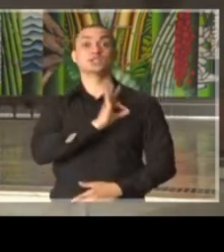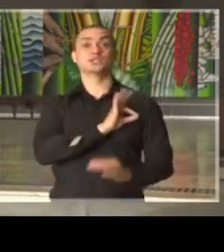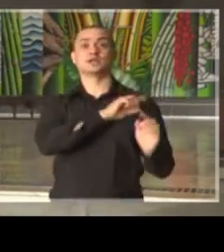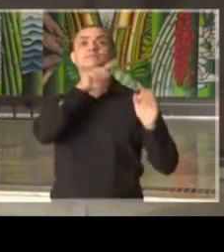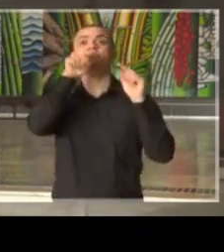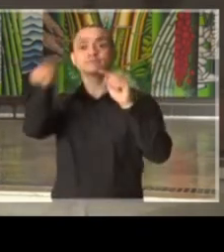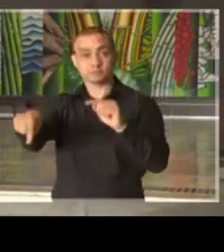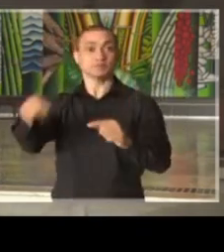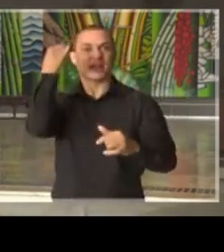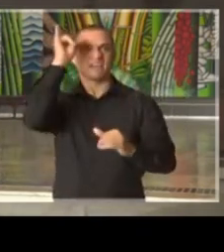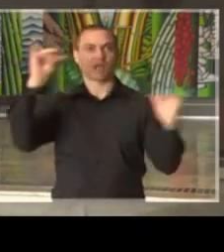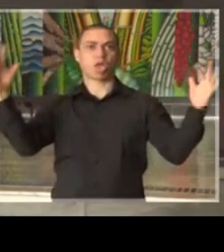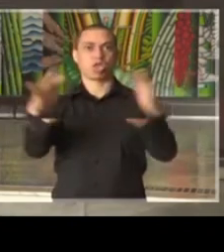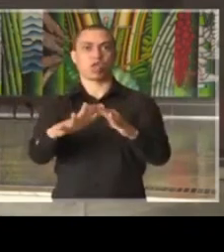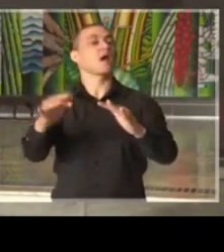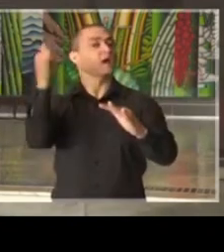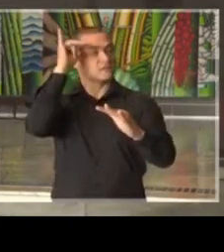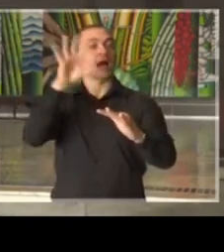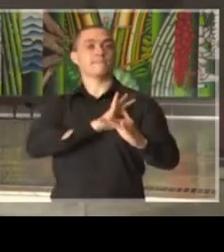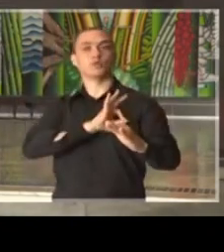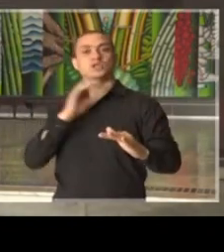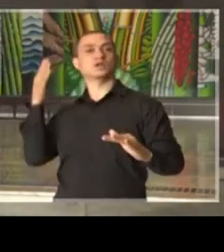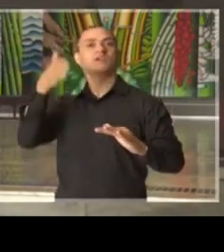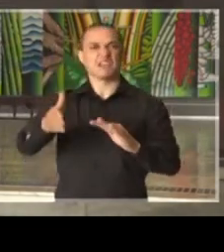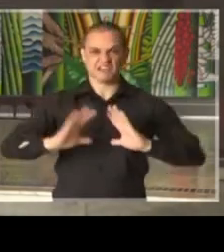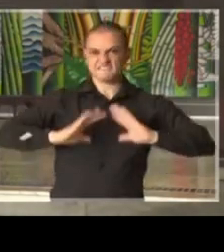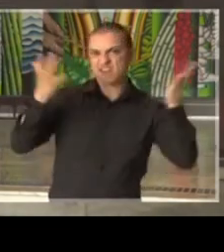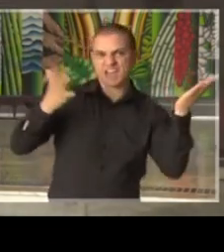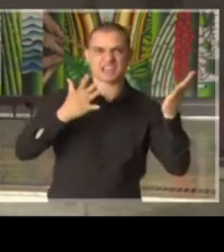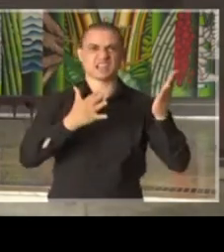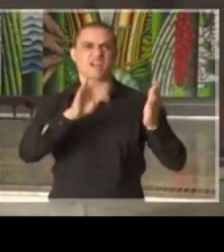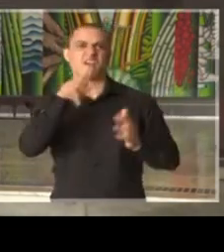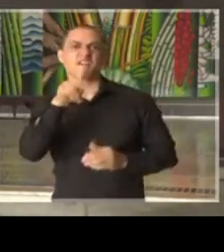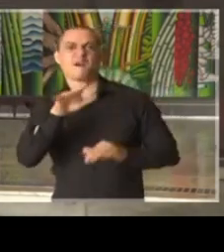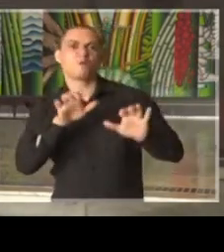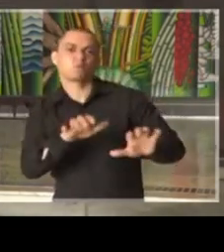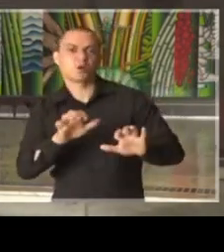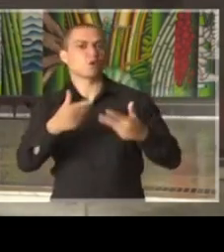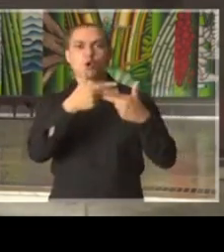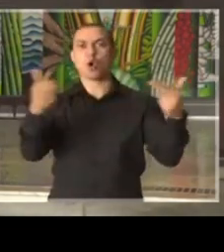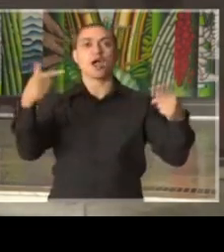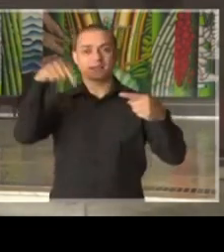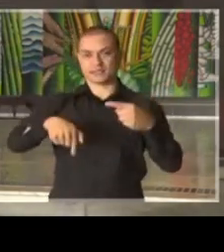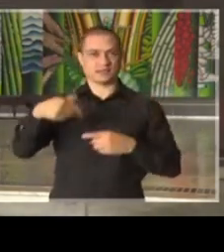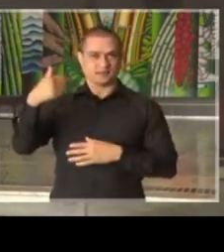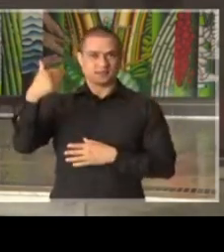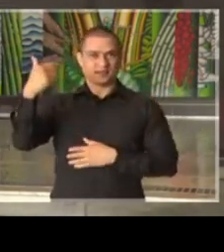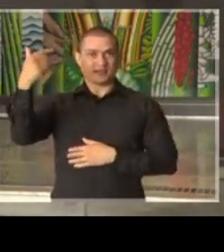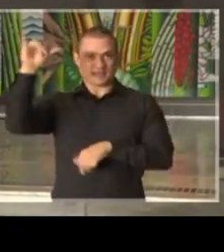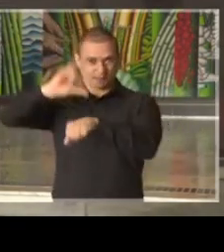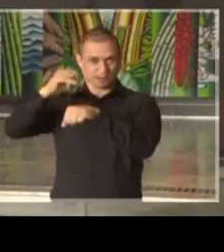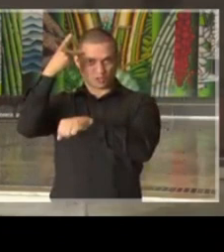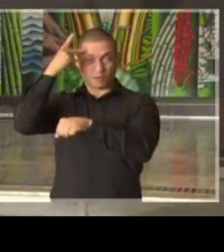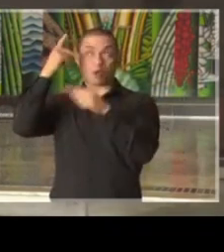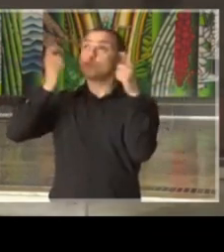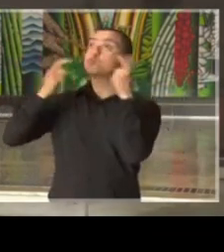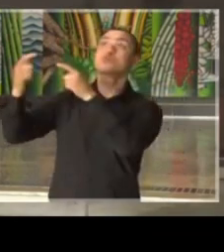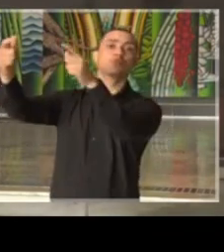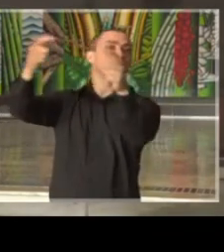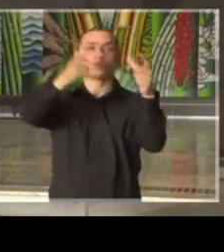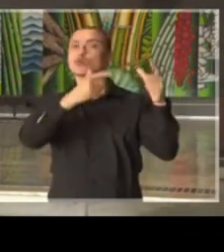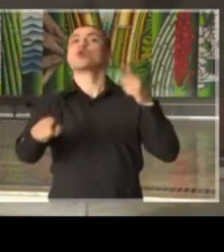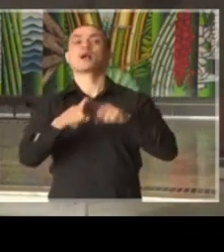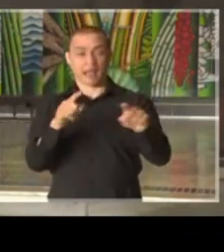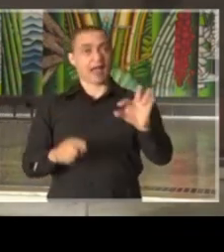para evitar aglomerações, bailes, festas funk ou de qualquer natureza, seja na capital de São Paulo, seja em qualquer outra